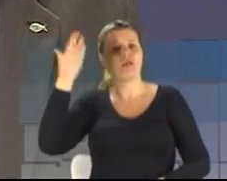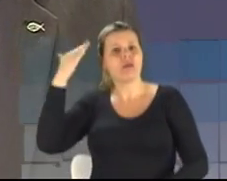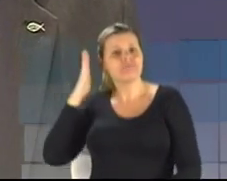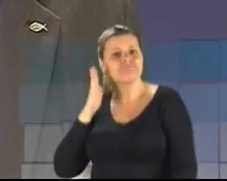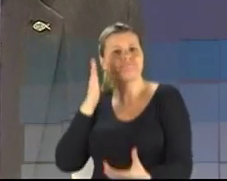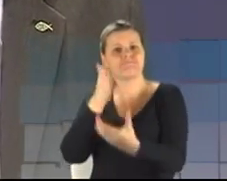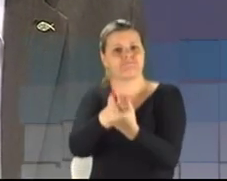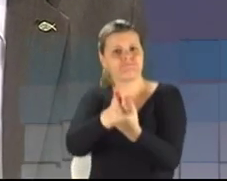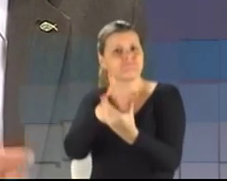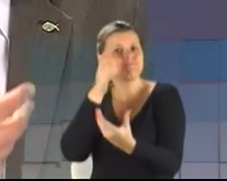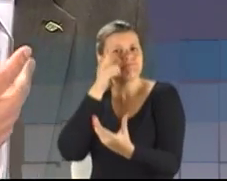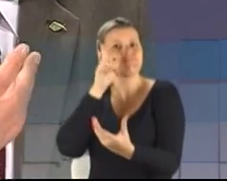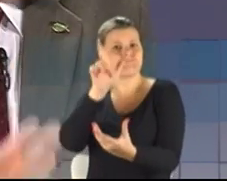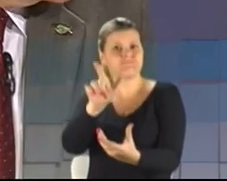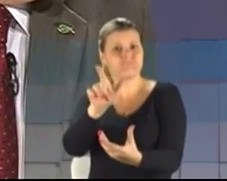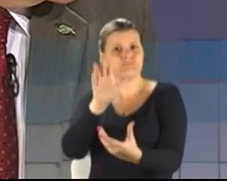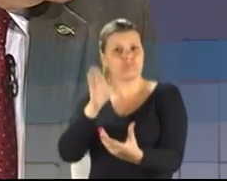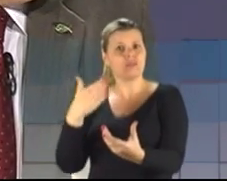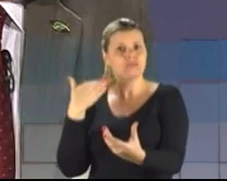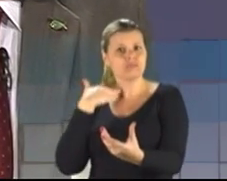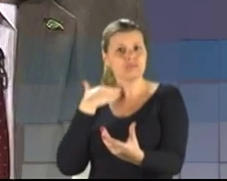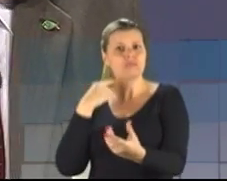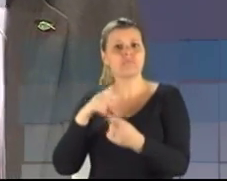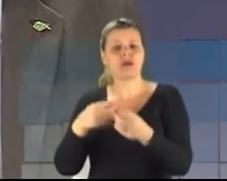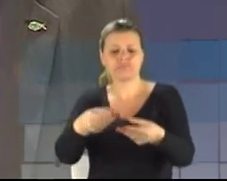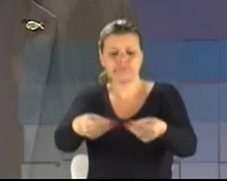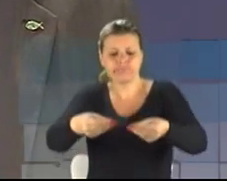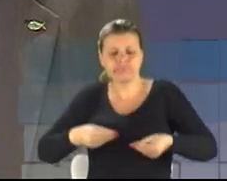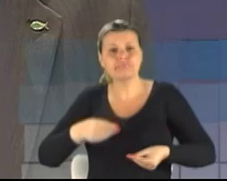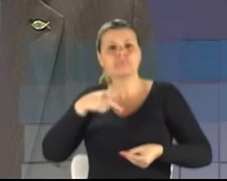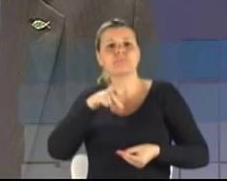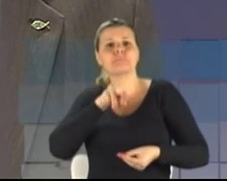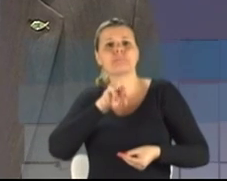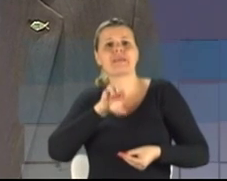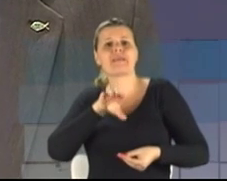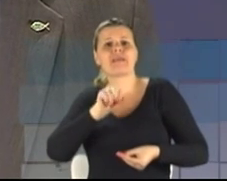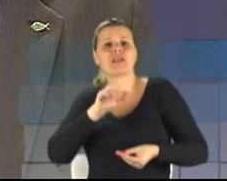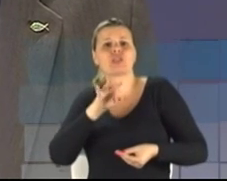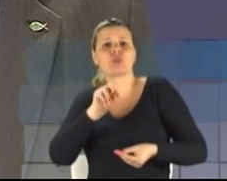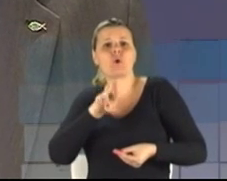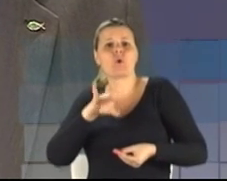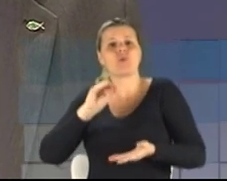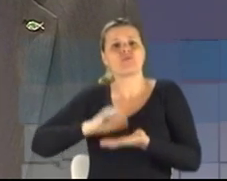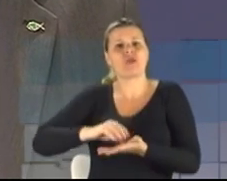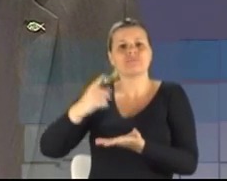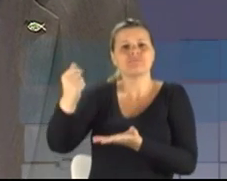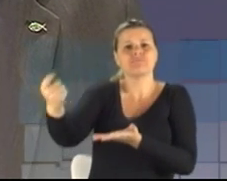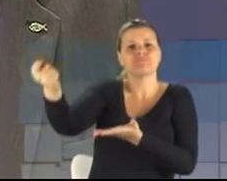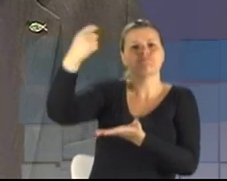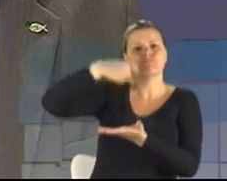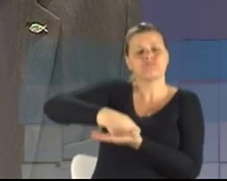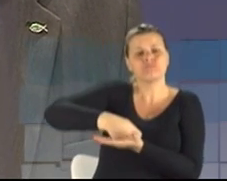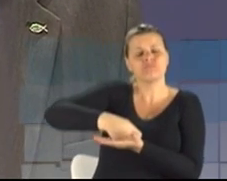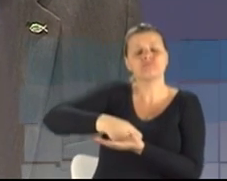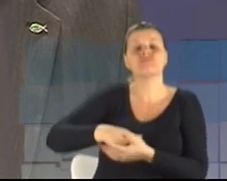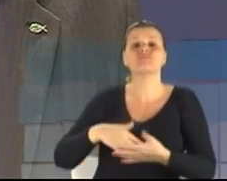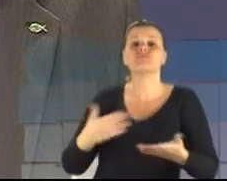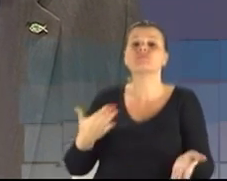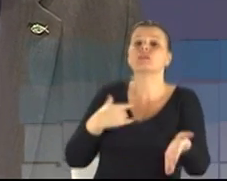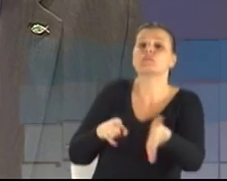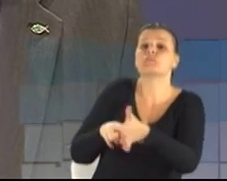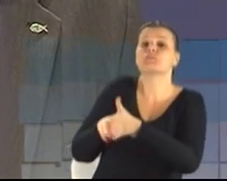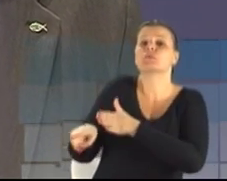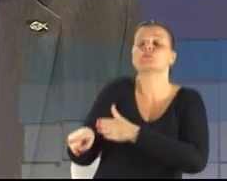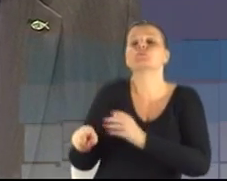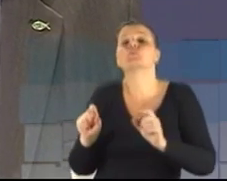contra o Estado e que tem precatórios da mão para receber. O que o governo do Estado